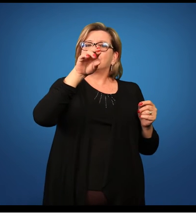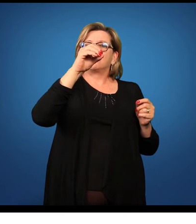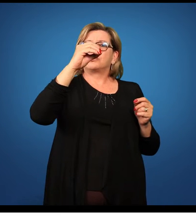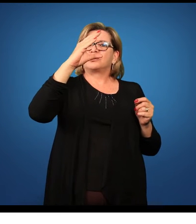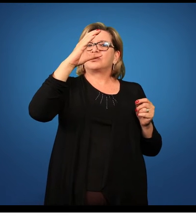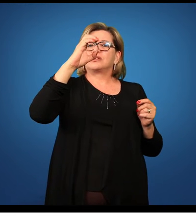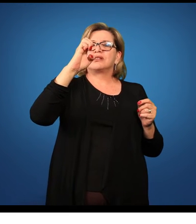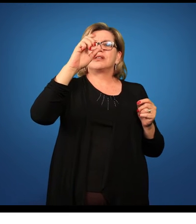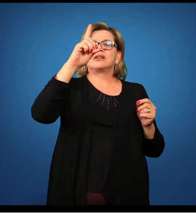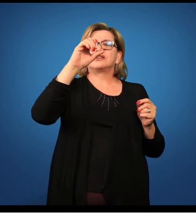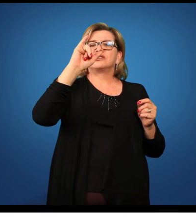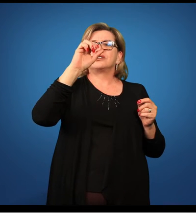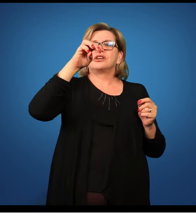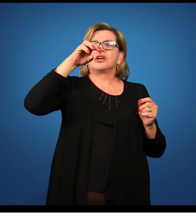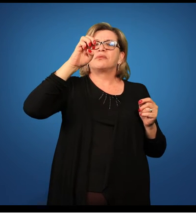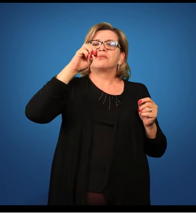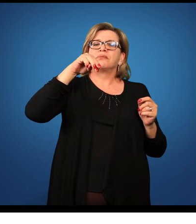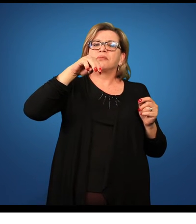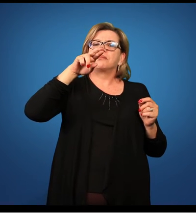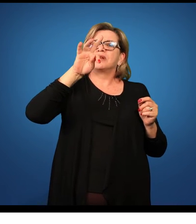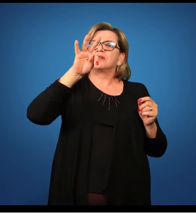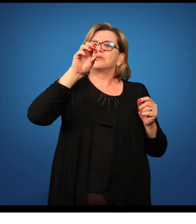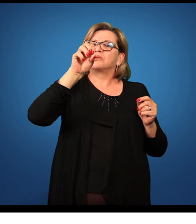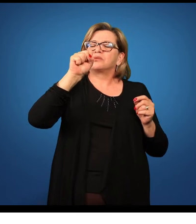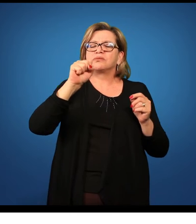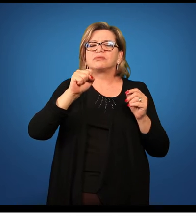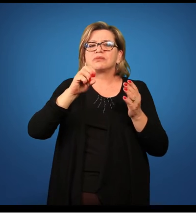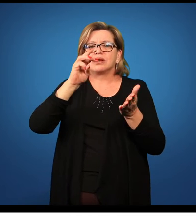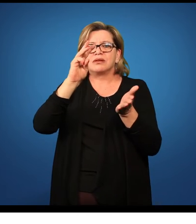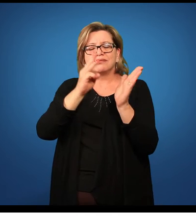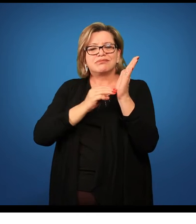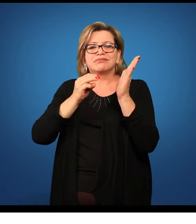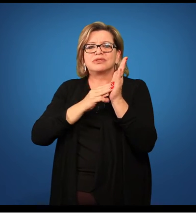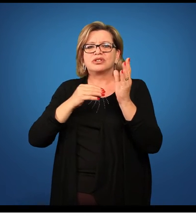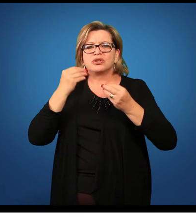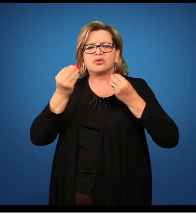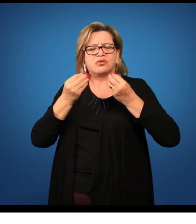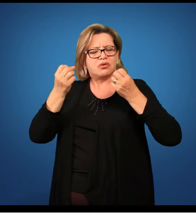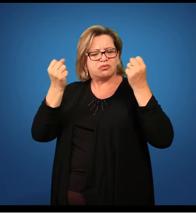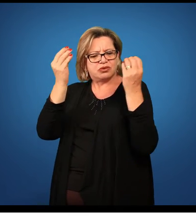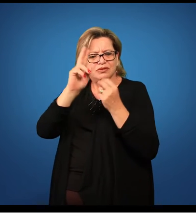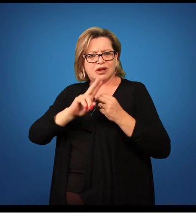Que tipo de aula você vai dar? Vamos supor que é uma aula expositiva.